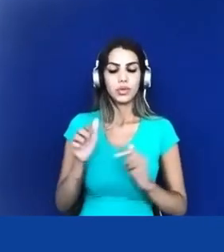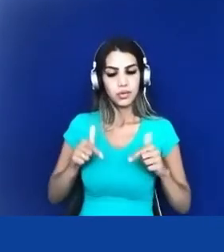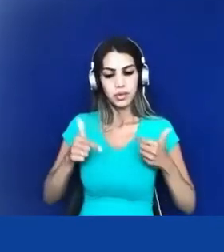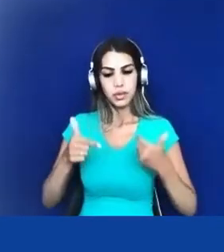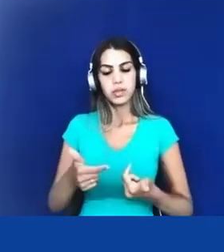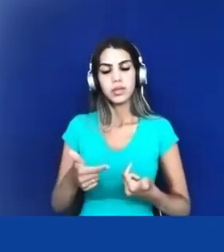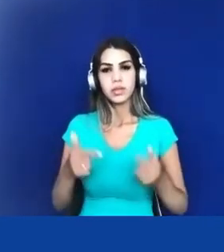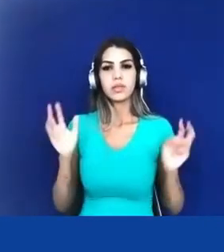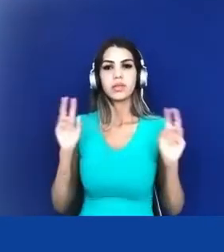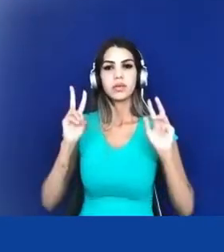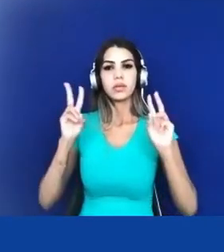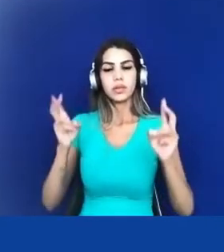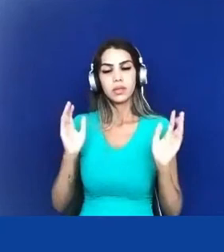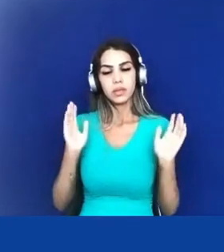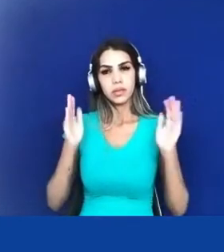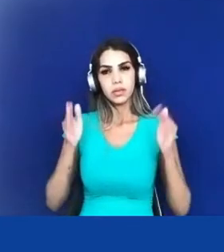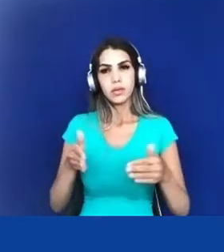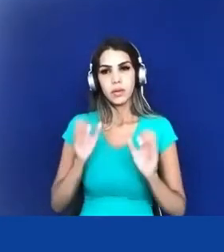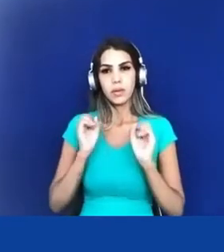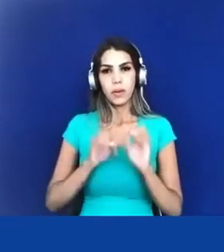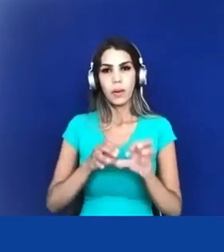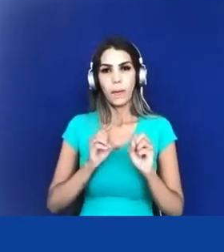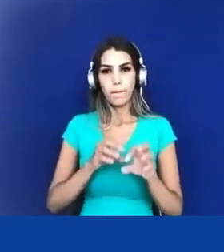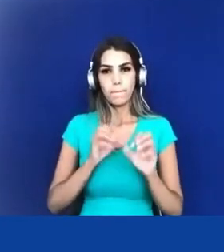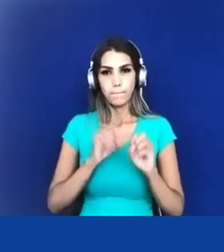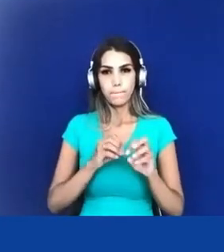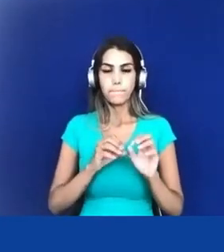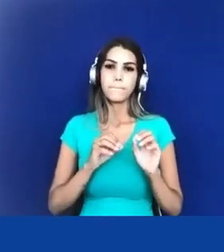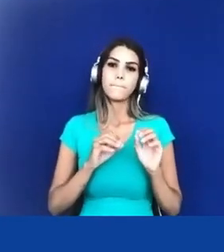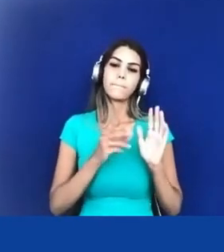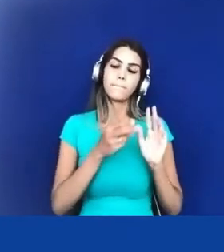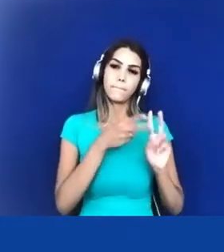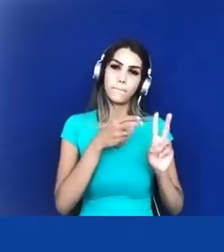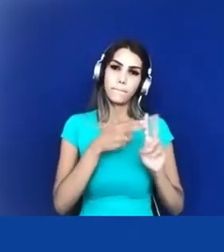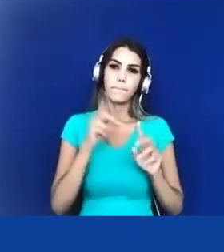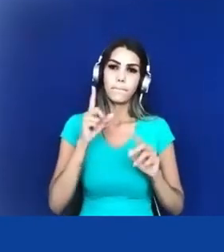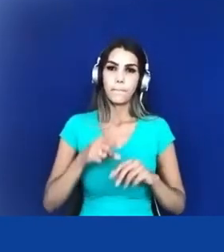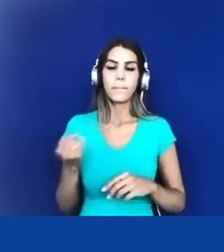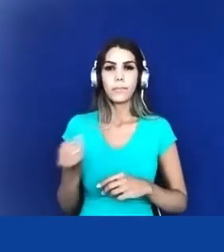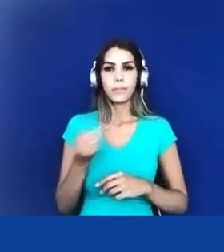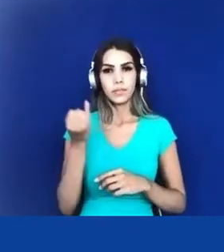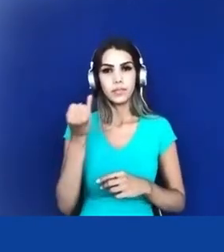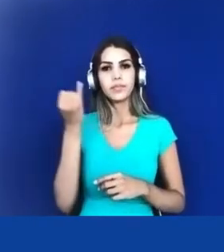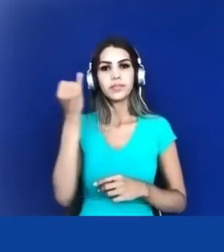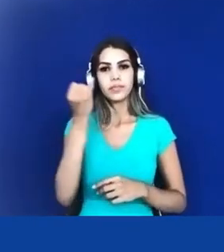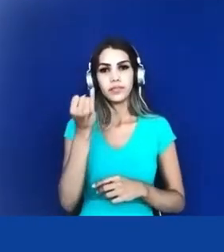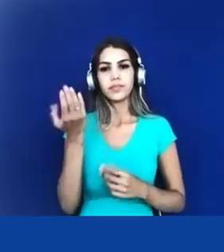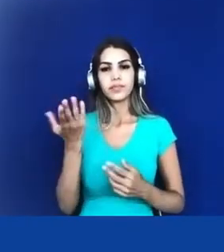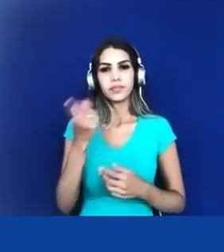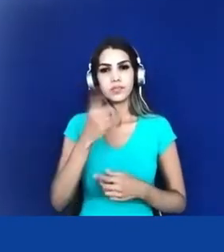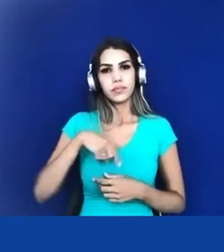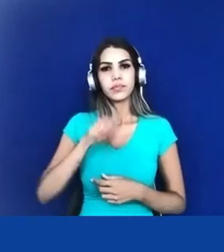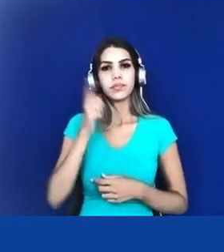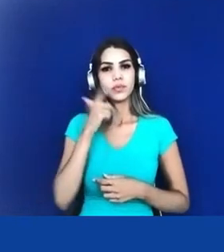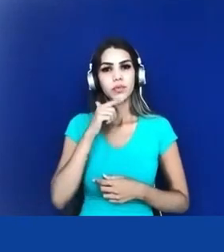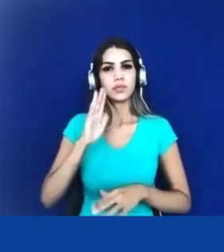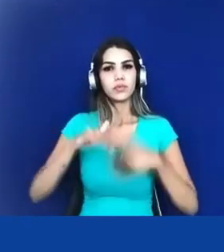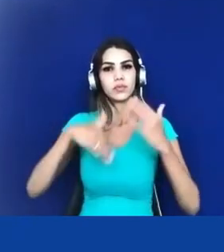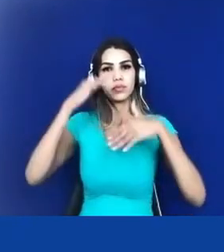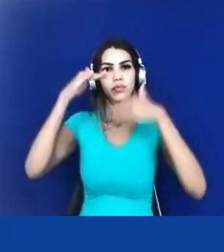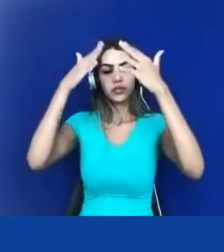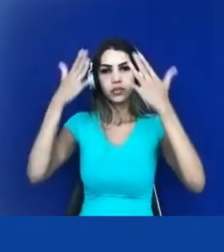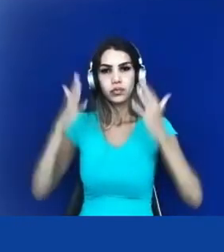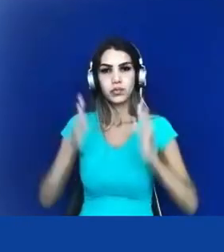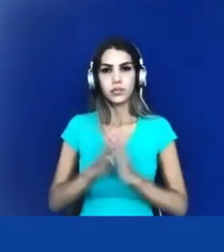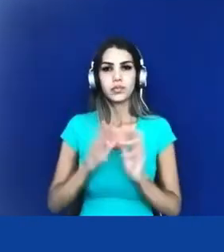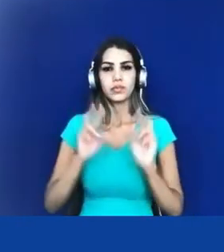indígena bom é necessário então e foi legal que a gente conseguiu avançar nos termos da educação